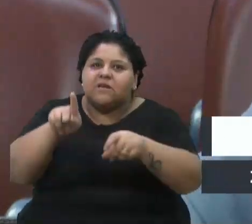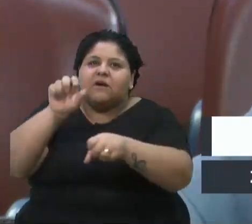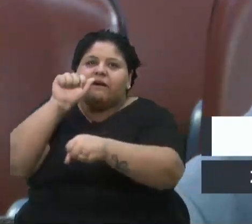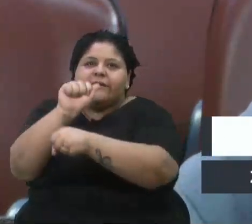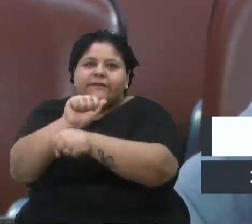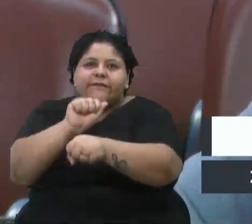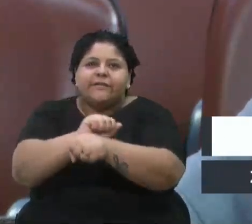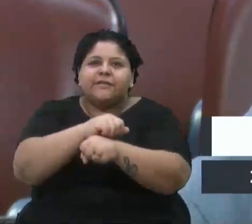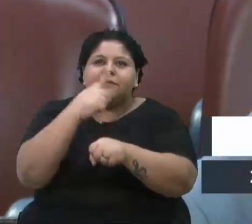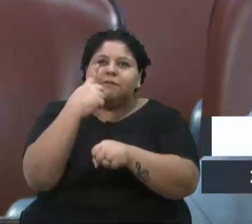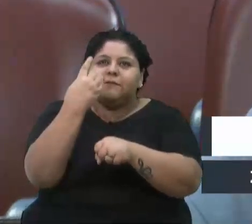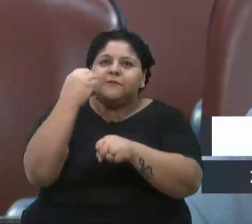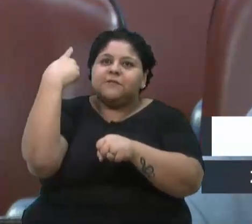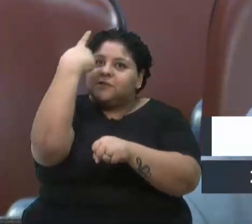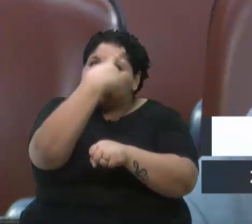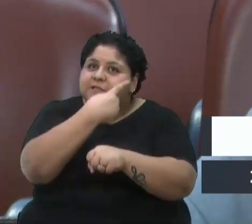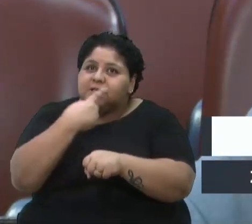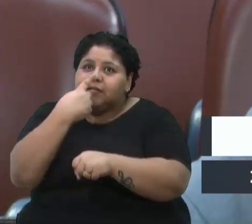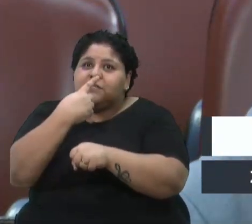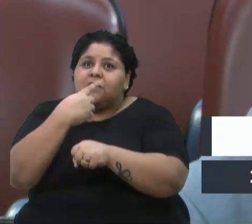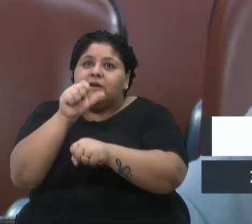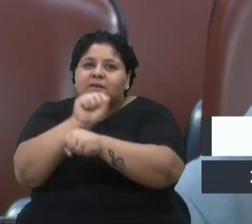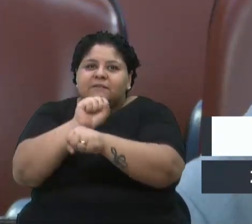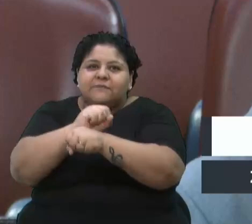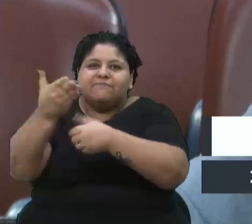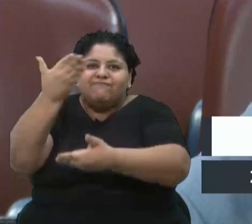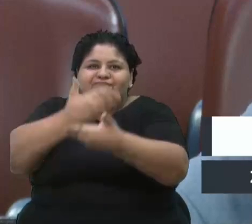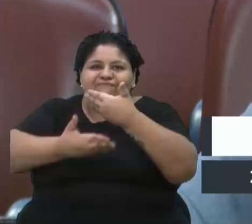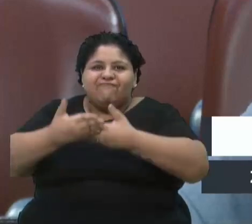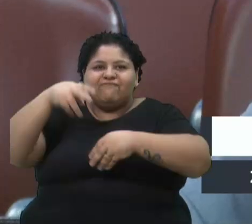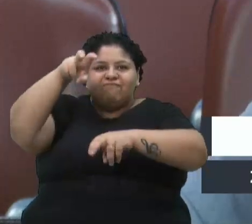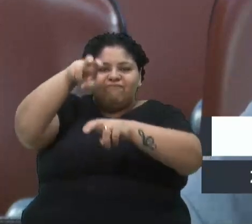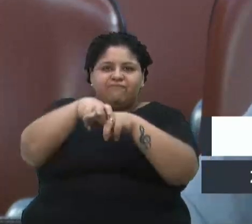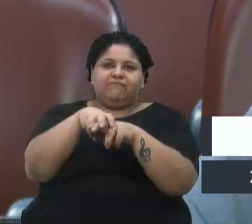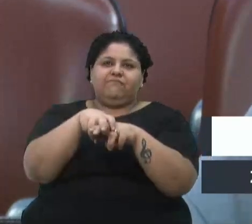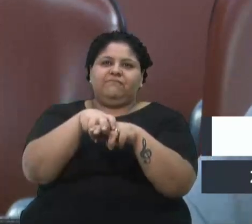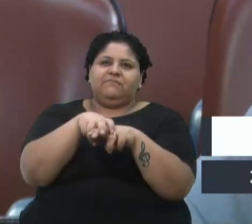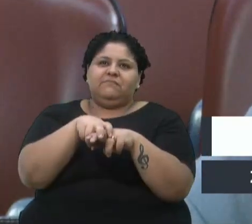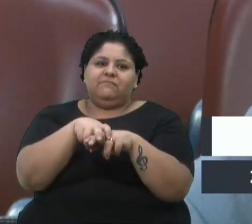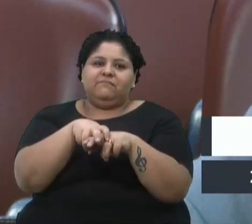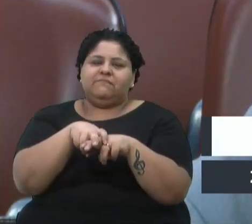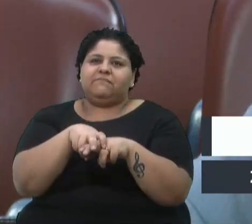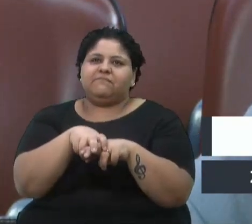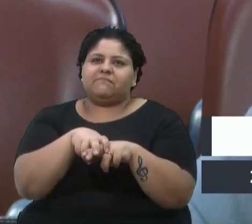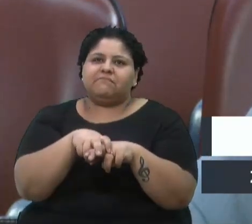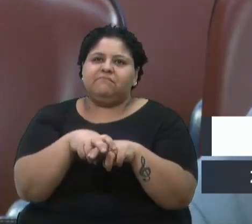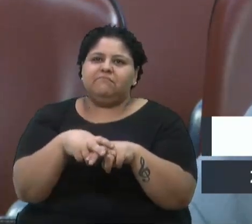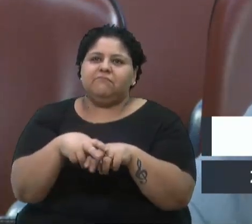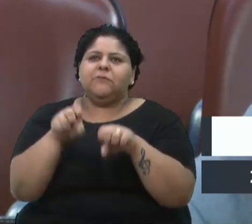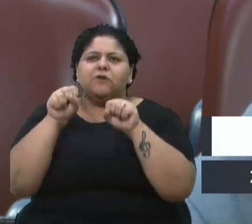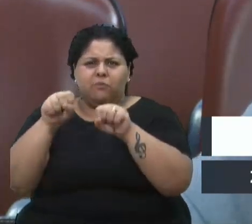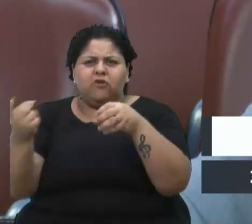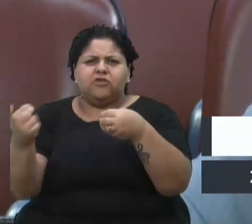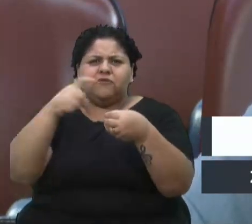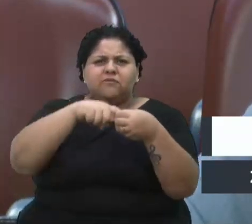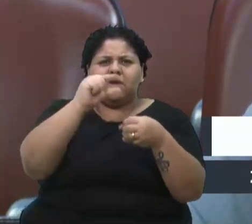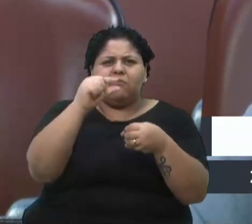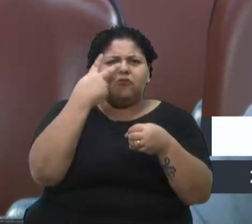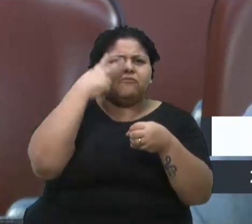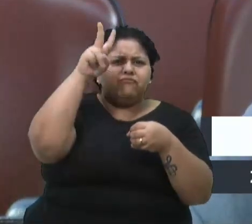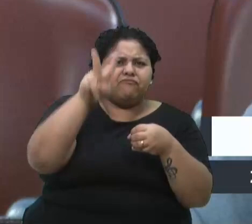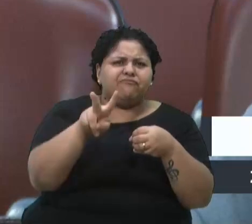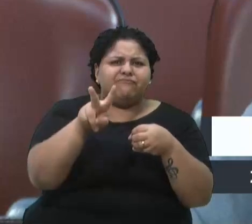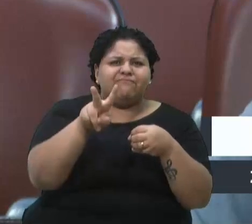atendimento sentado. Essas imagens que o senhor mostrou, se quem está ali mostrando as imagens, pode voltar ali um pouquinho para ver. Essas